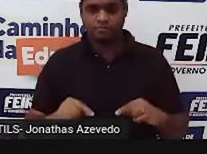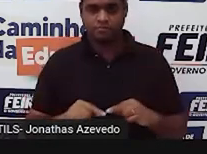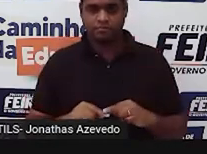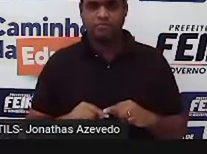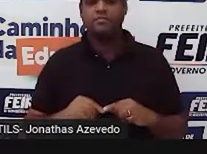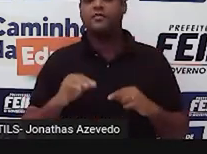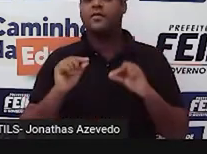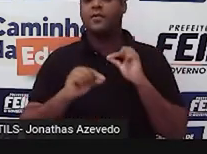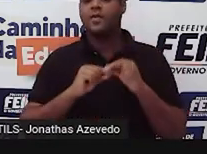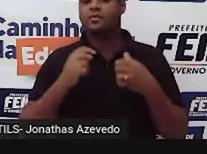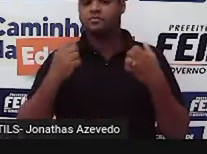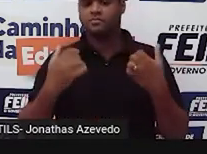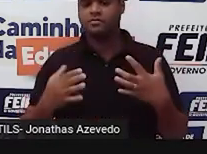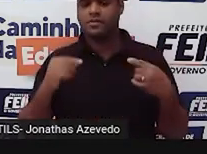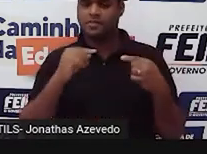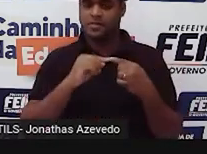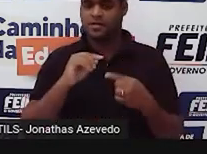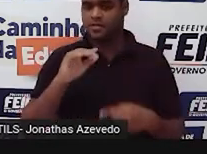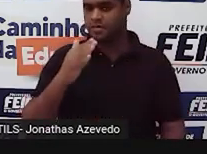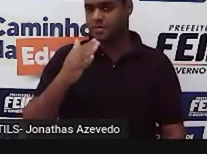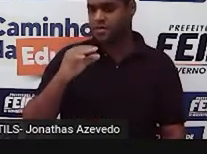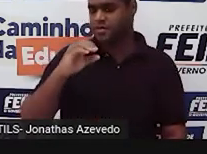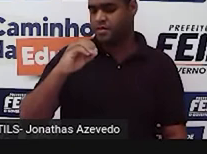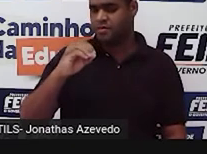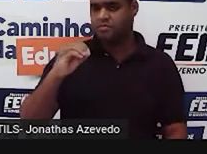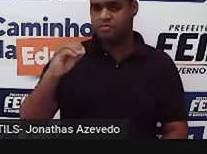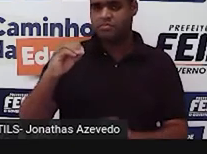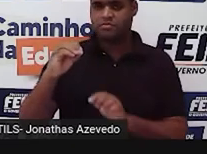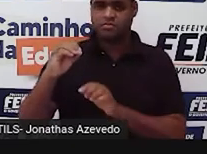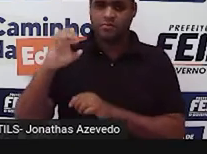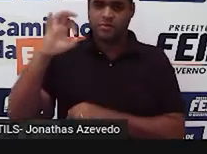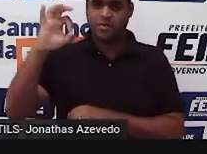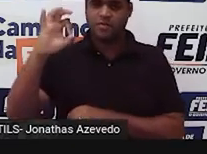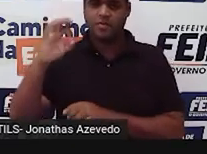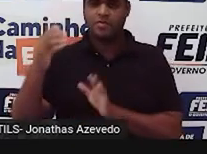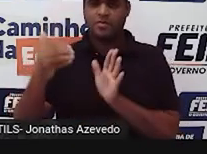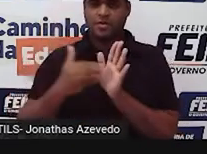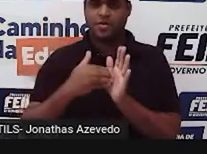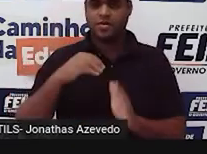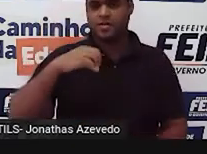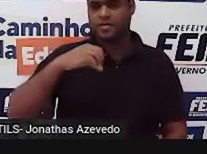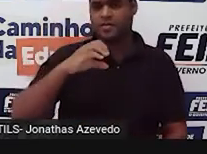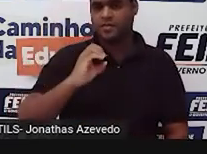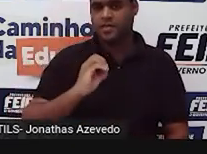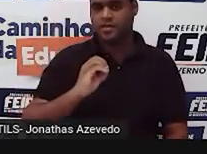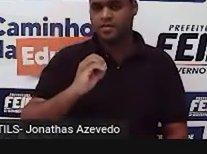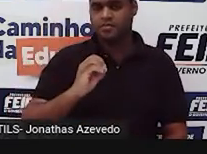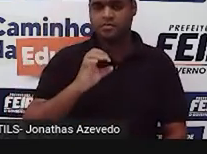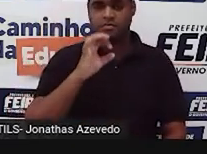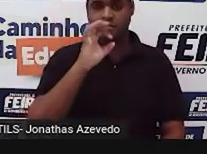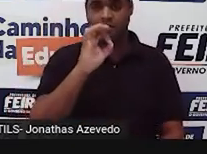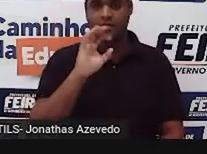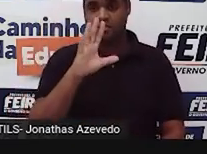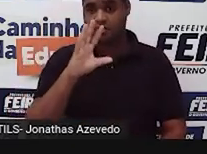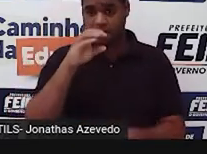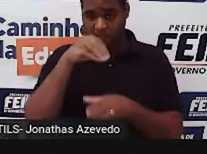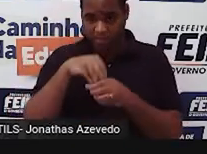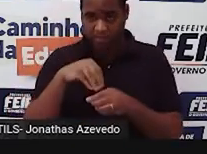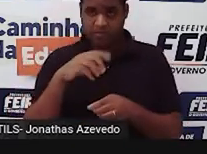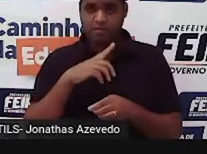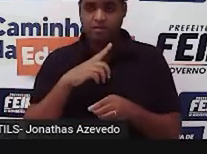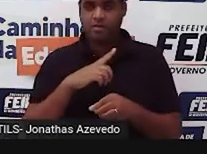agudo é aquele que está entre 0 graus e 90 graus. Então, ali dentro tem